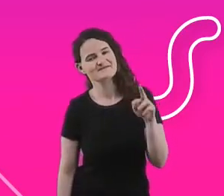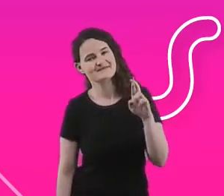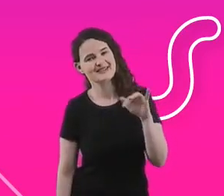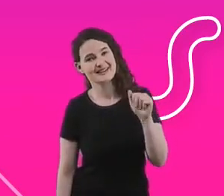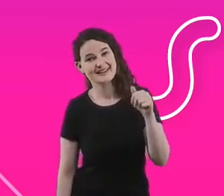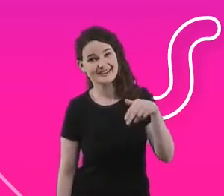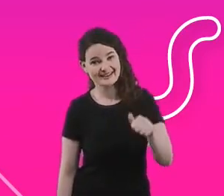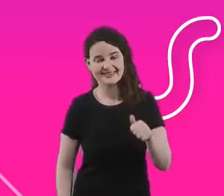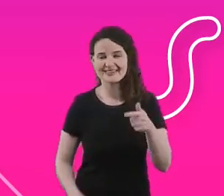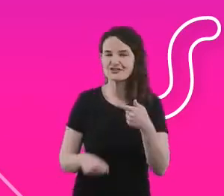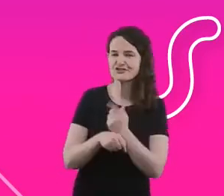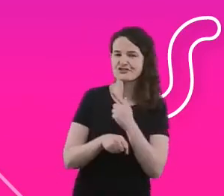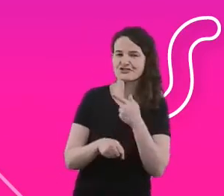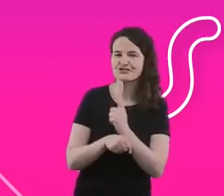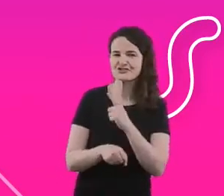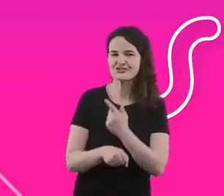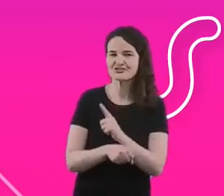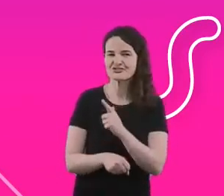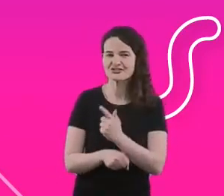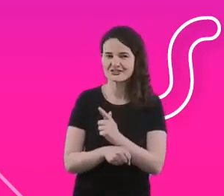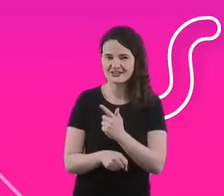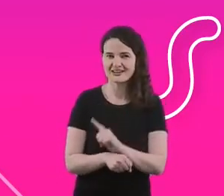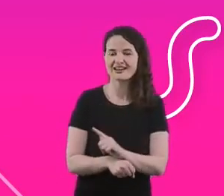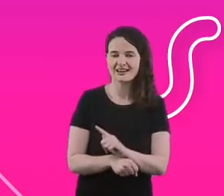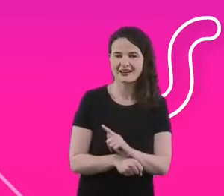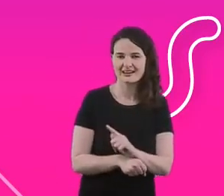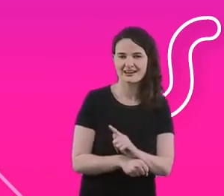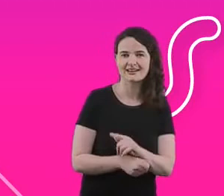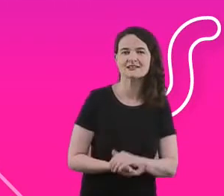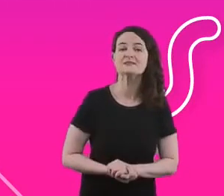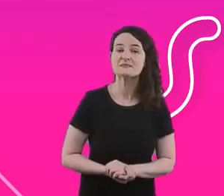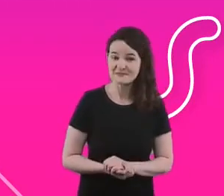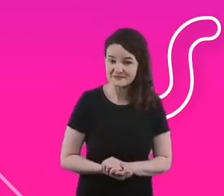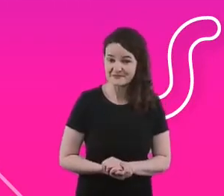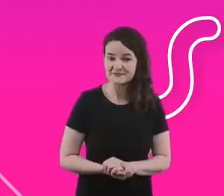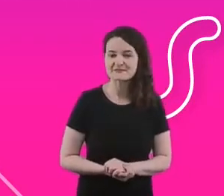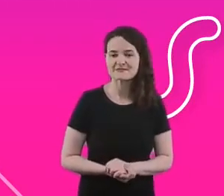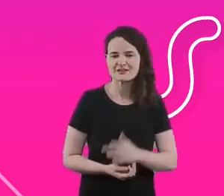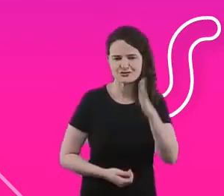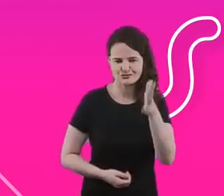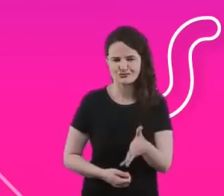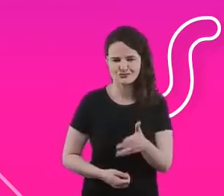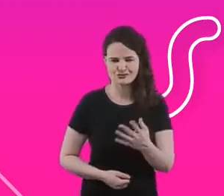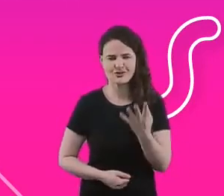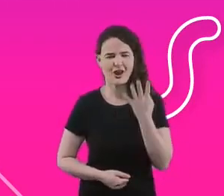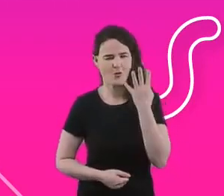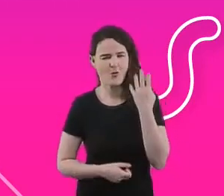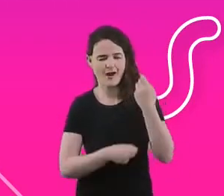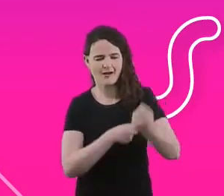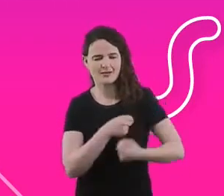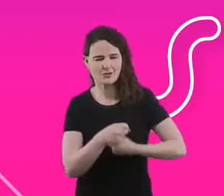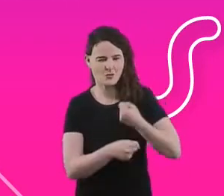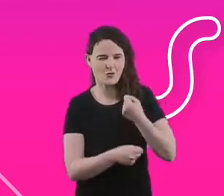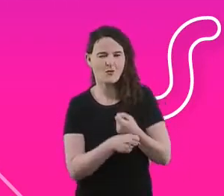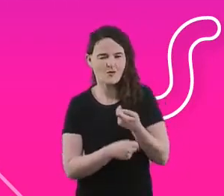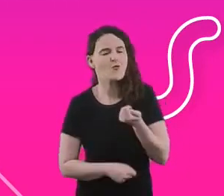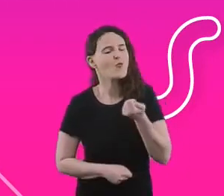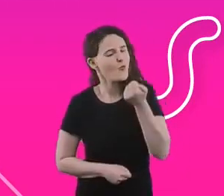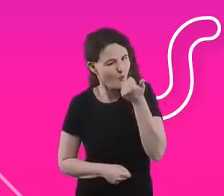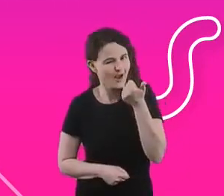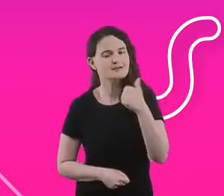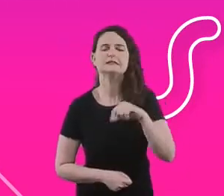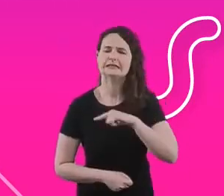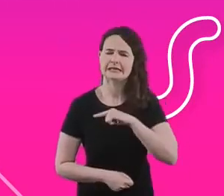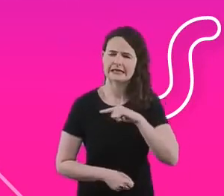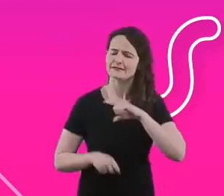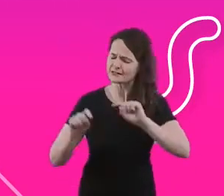sustentabilidade aqui na Ambev e Suprimentos, eu estou na Ambev já tem quase três anos, passei por muitas jornadas que eu vou contar